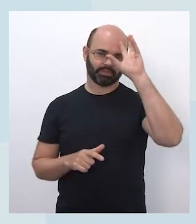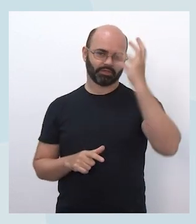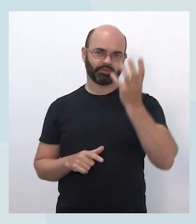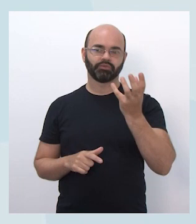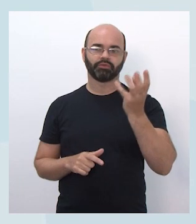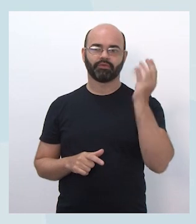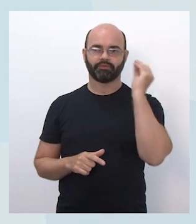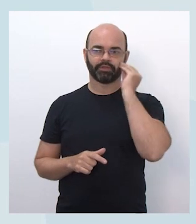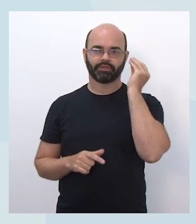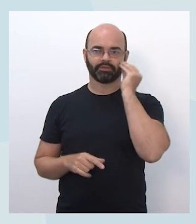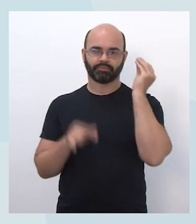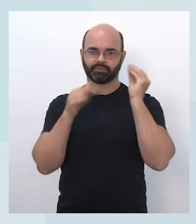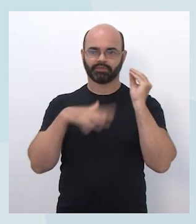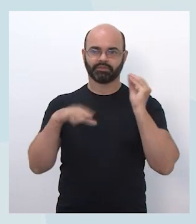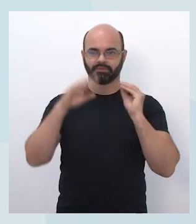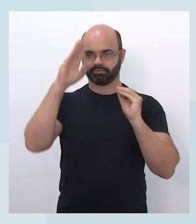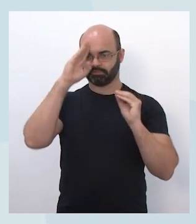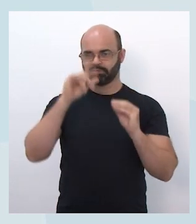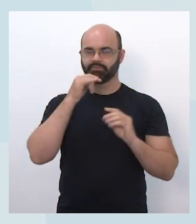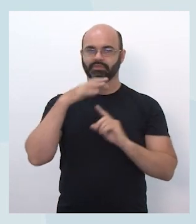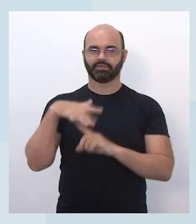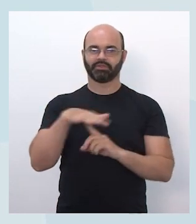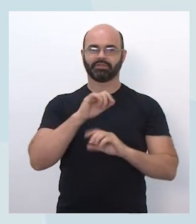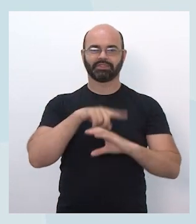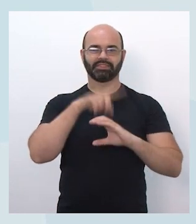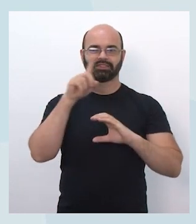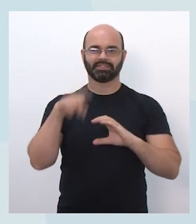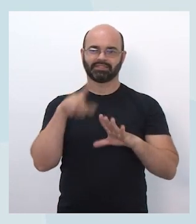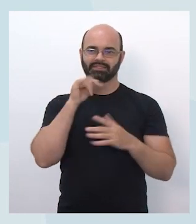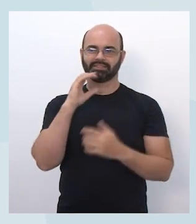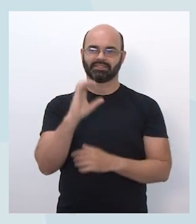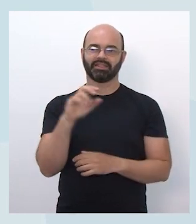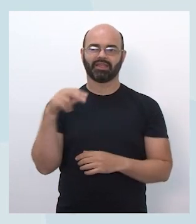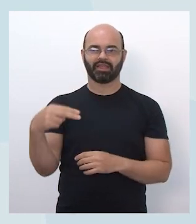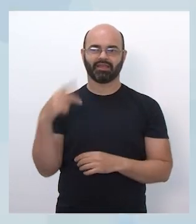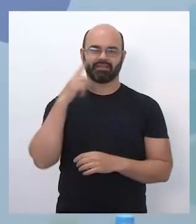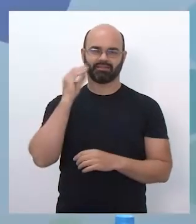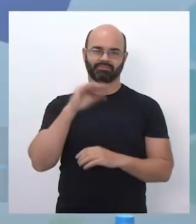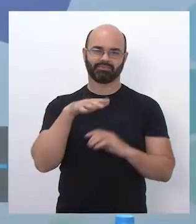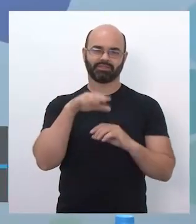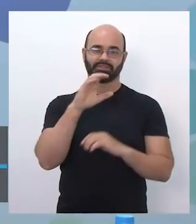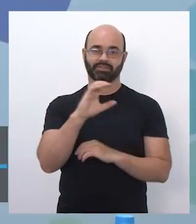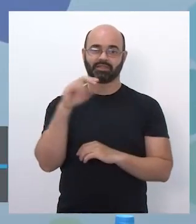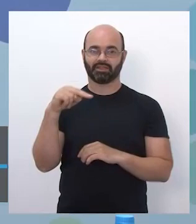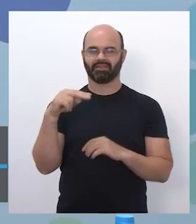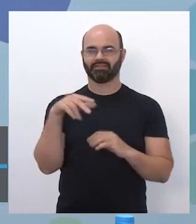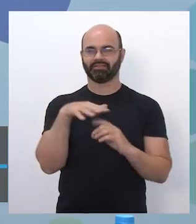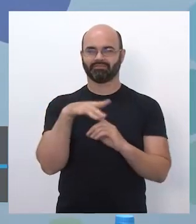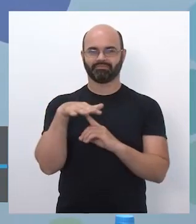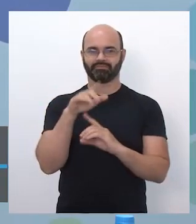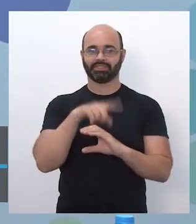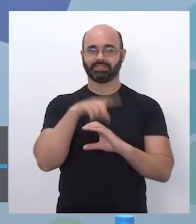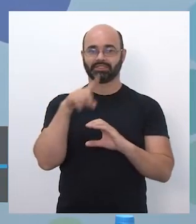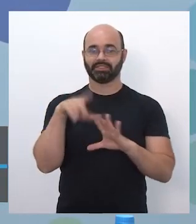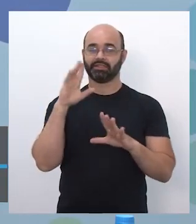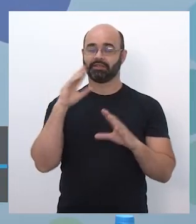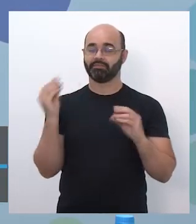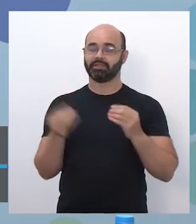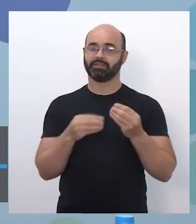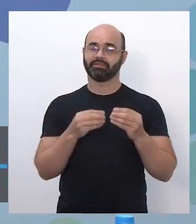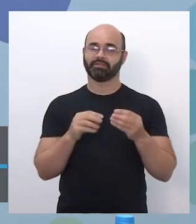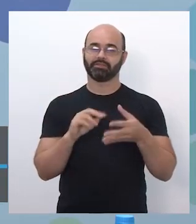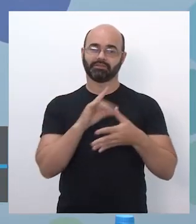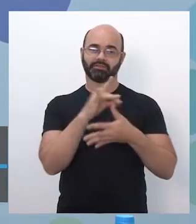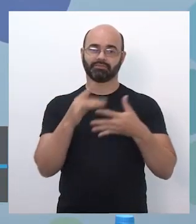coloquei como área de destaque ciência da natureza, a síndrome do ACN, mas para deixar claro que esses projetos são interdisciplinários.